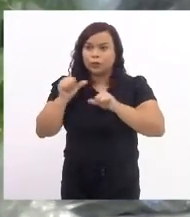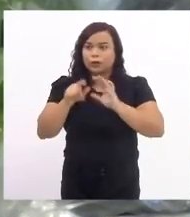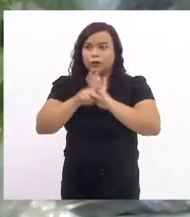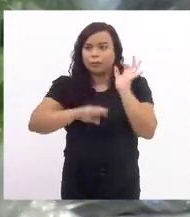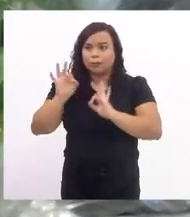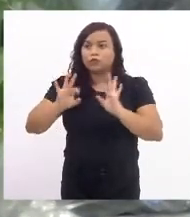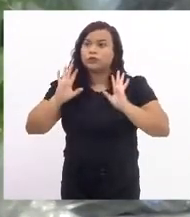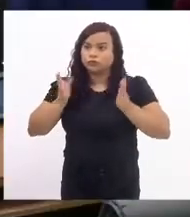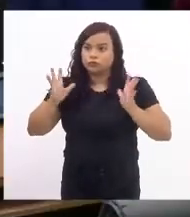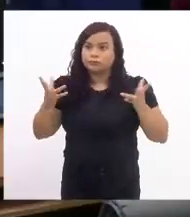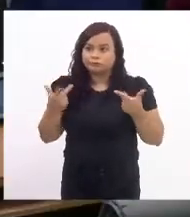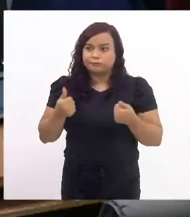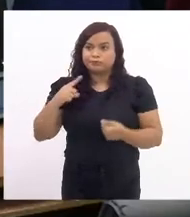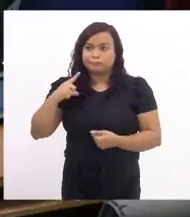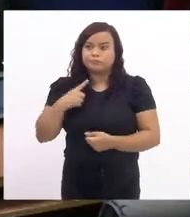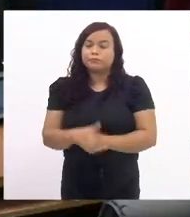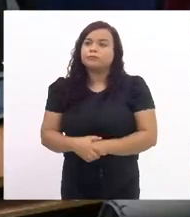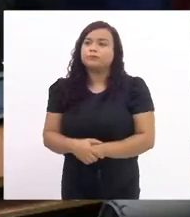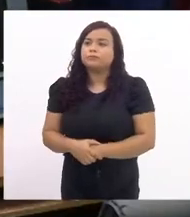que já é excelente.